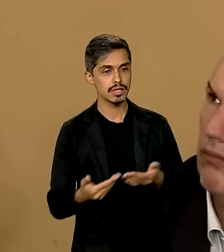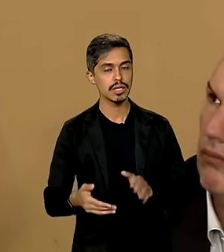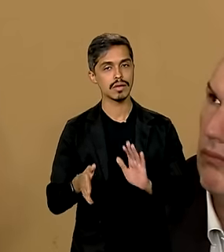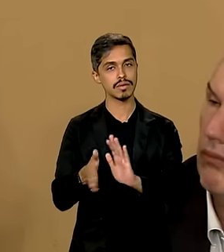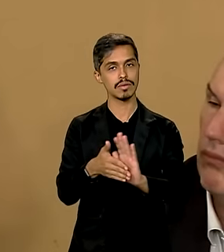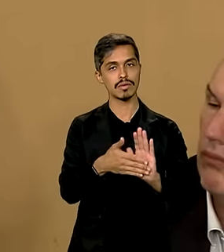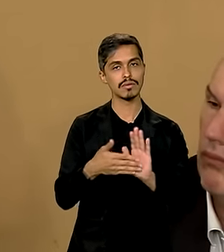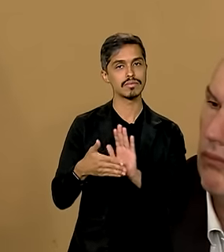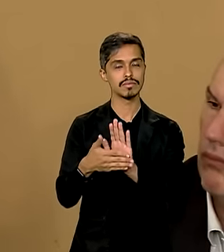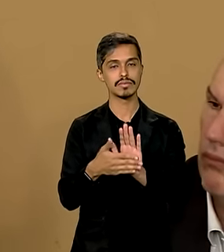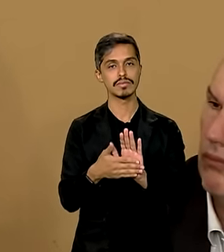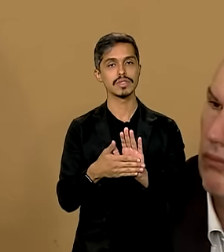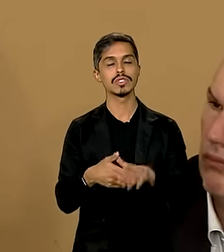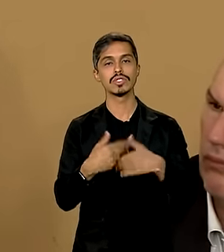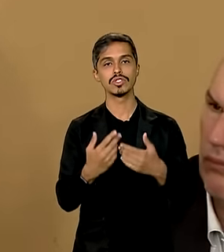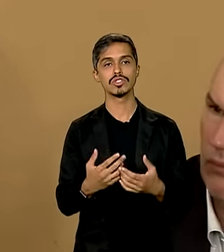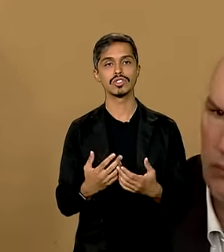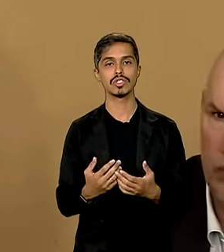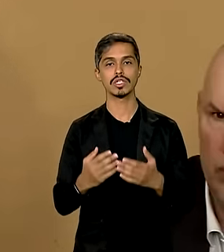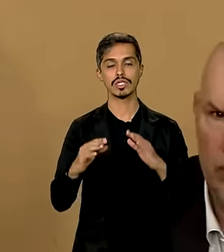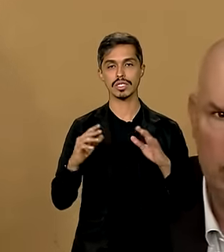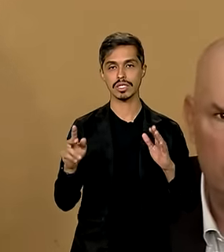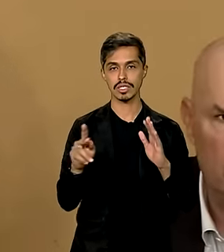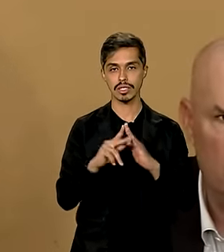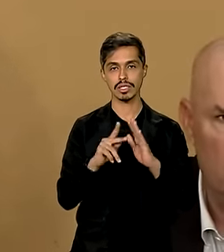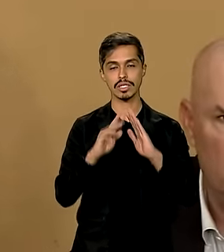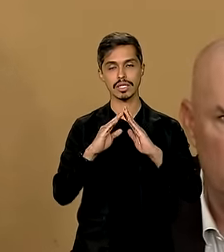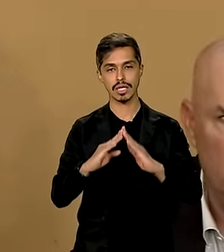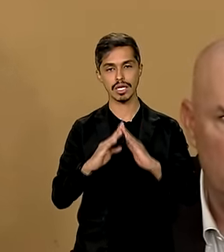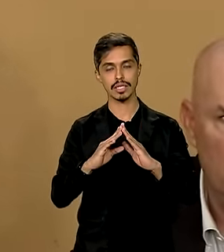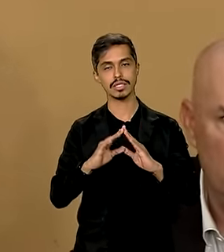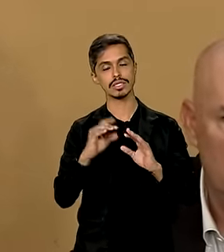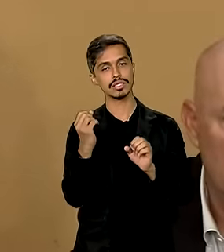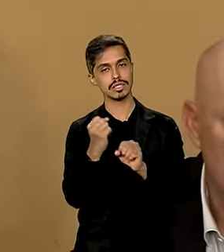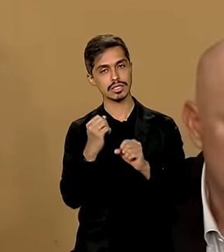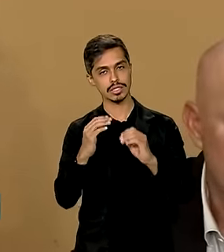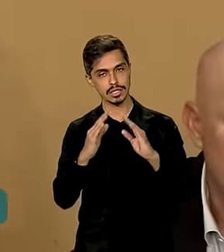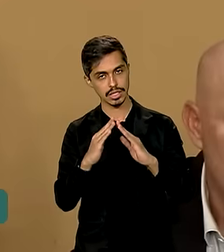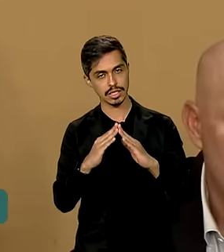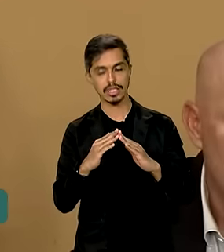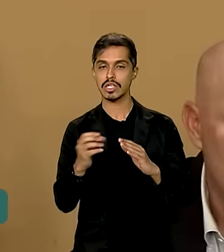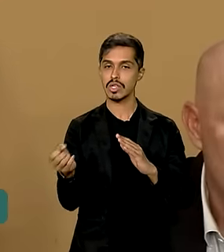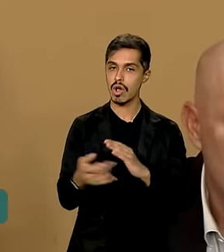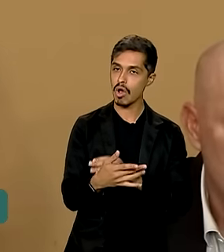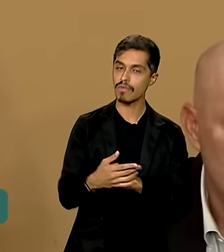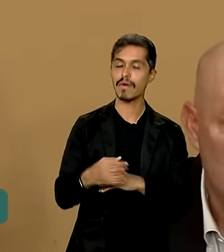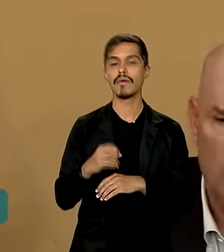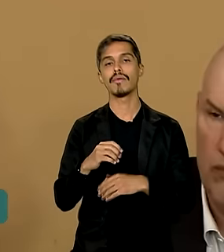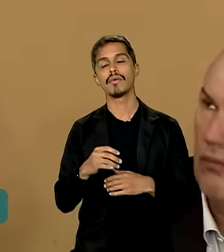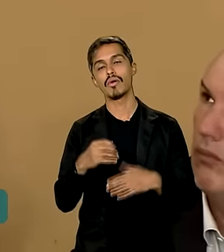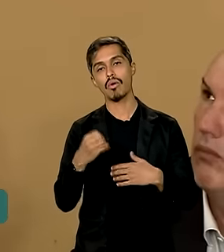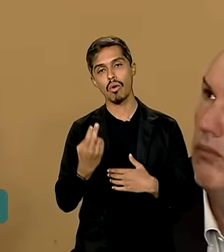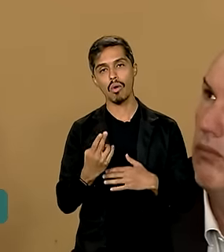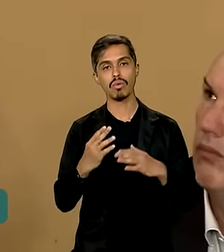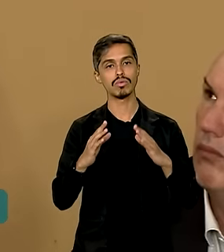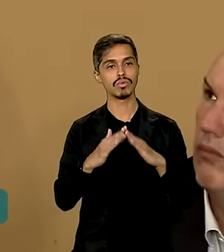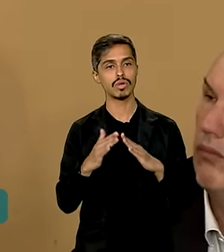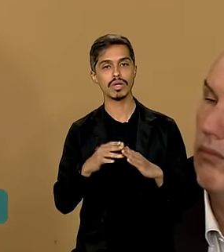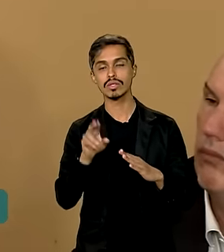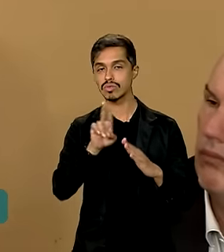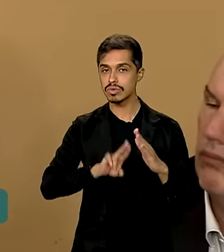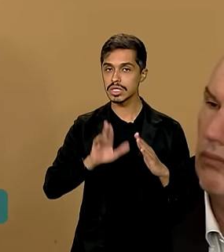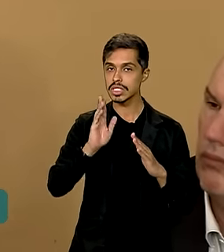propostas de unidades habitacionais, sejam unidades habitacionais novas como unidades habitacionais